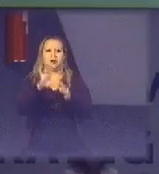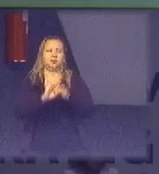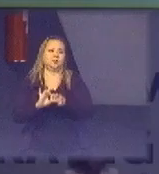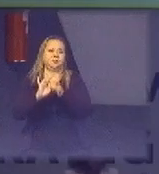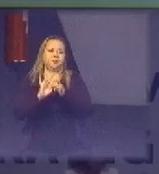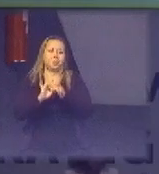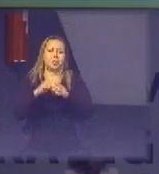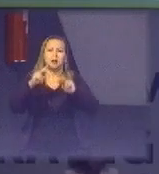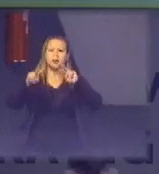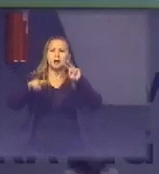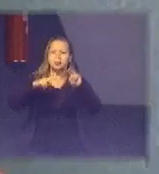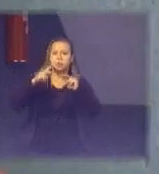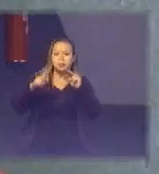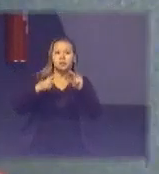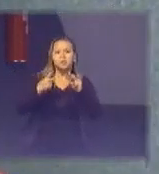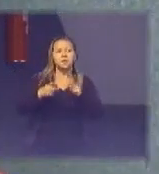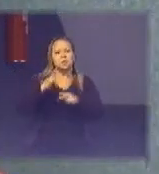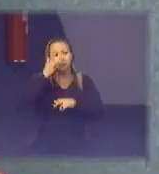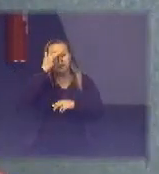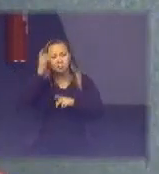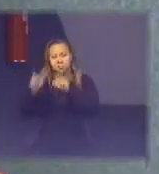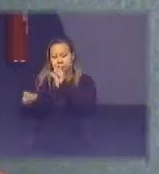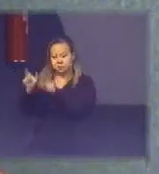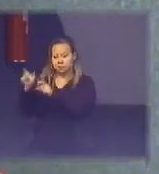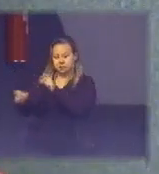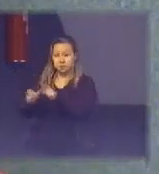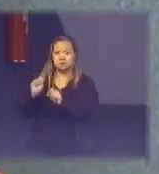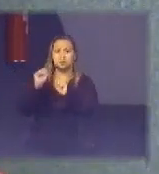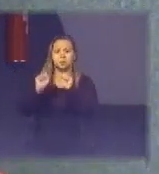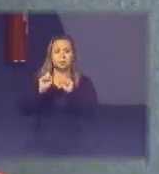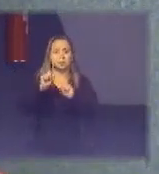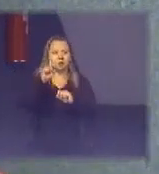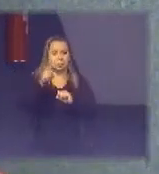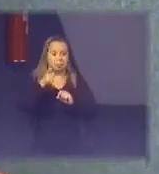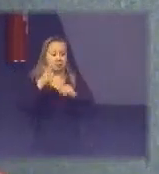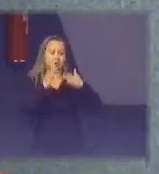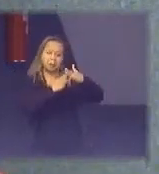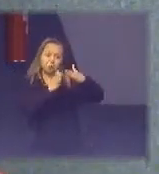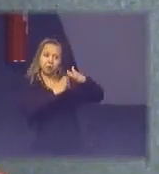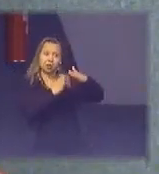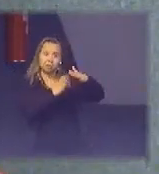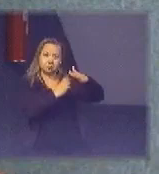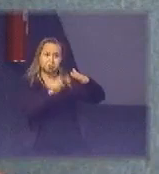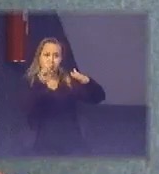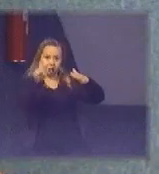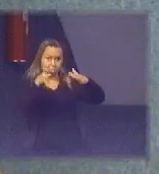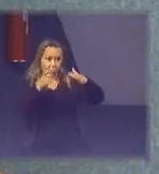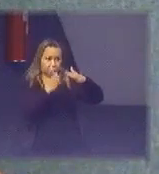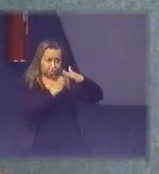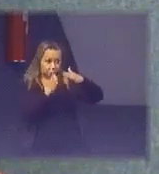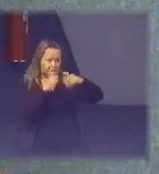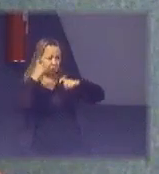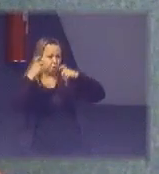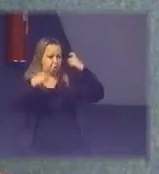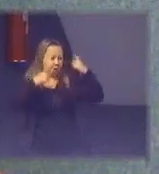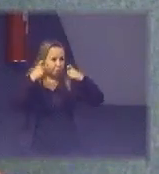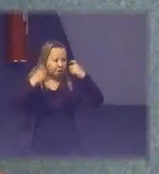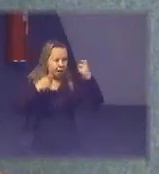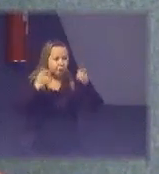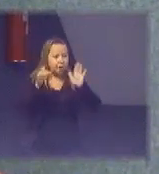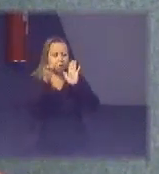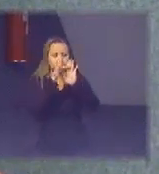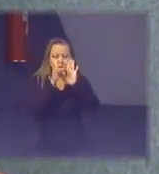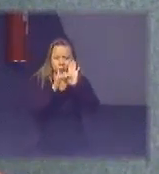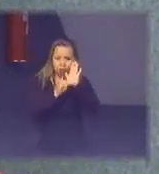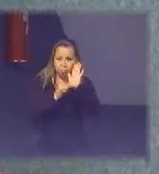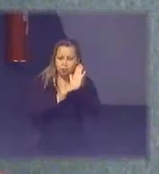ver quem são os associados da Green Electrum são grandes empresas muito preocupadas com as suas normas de compliance